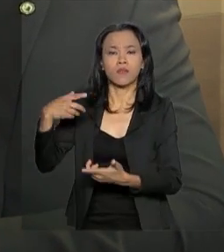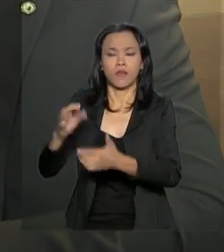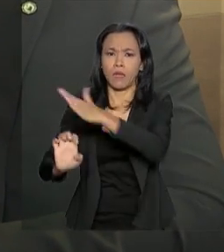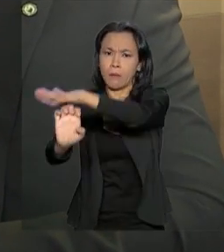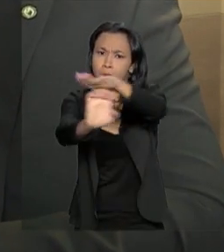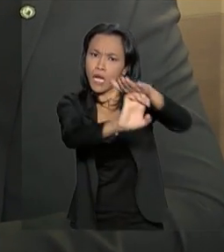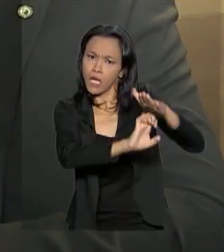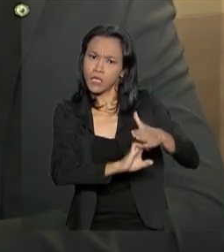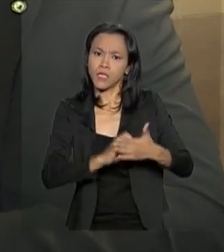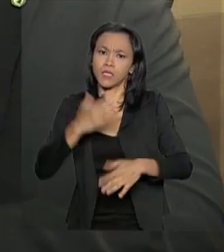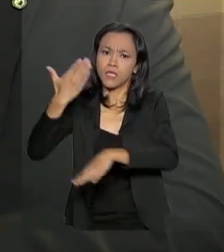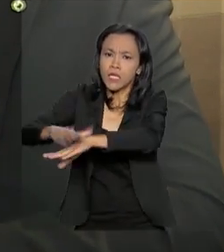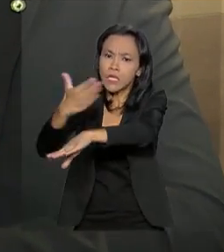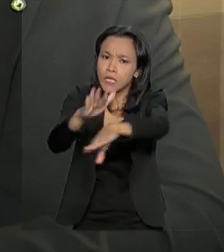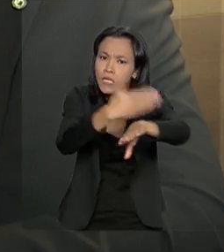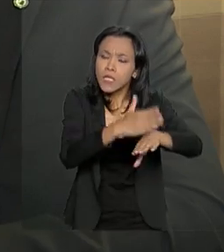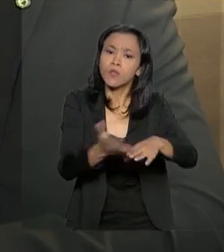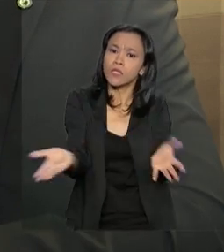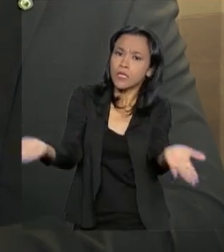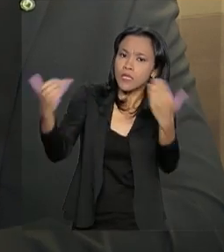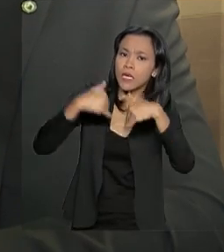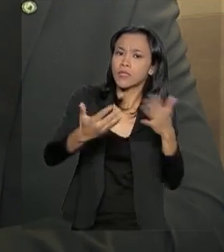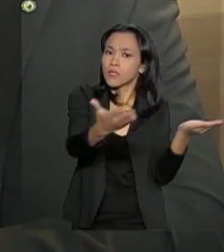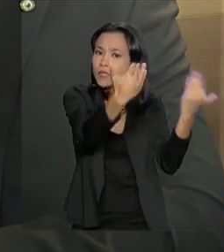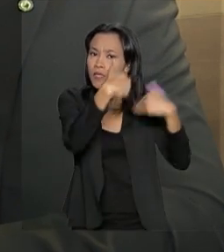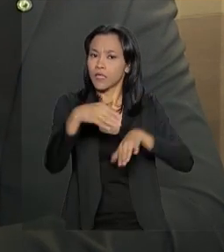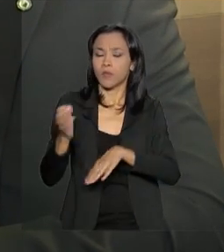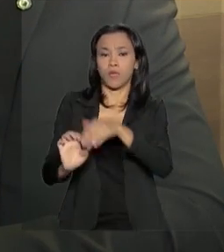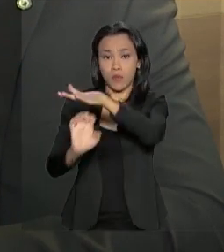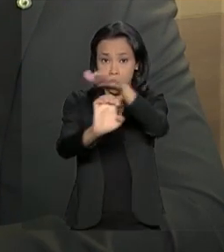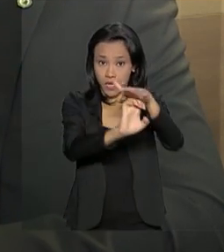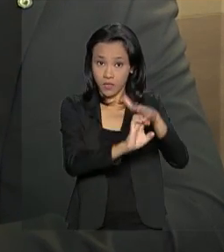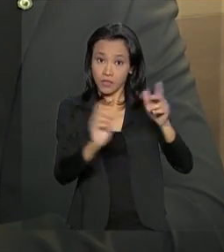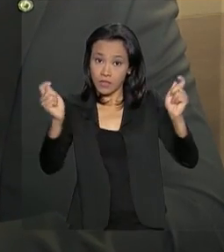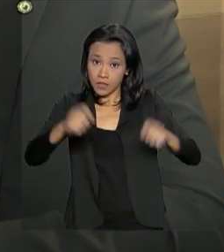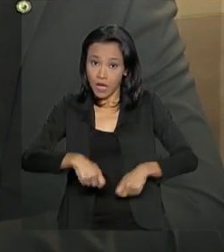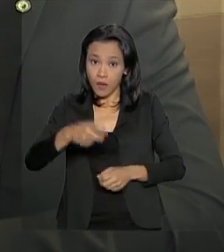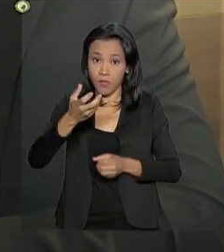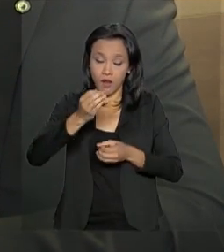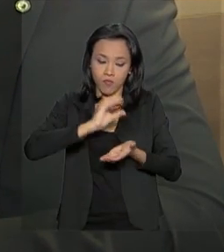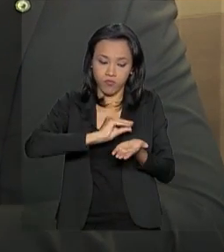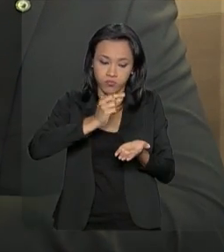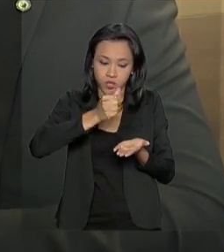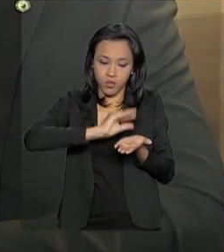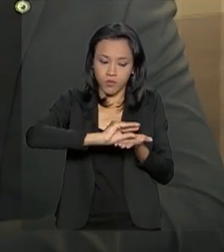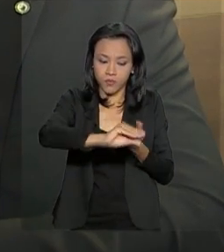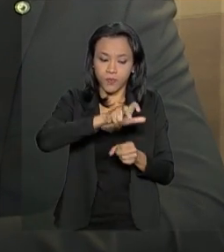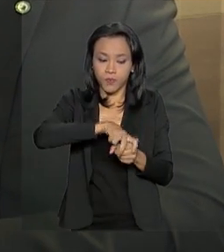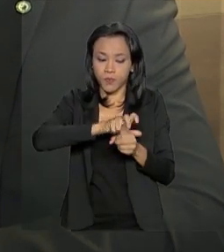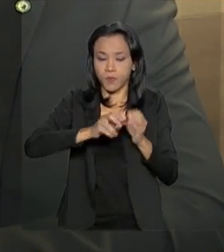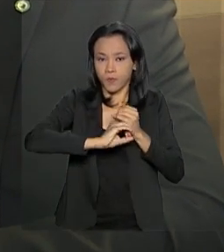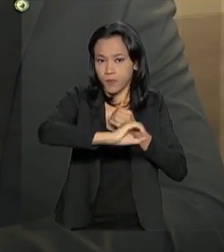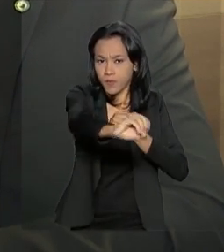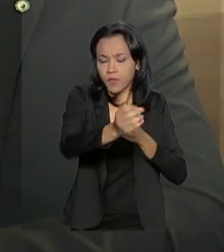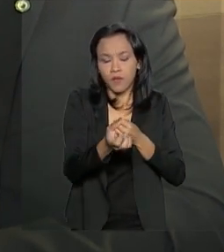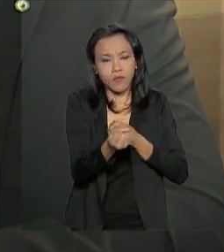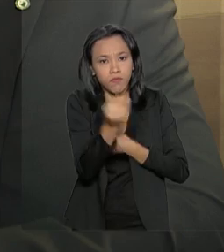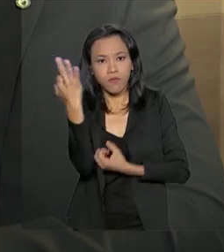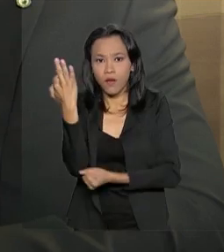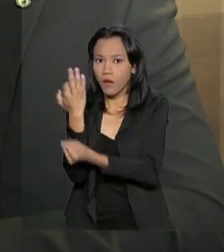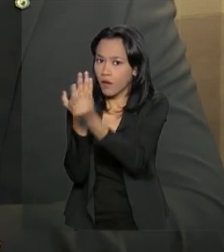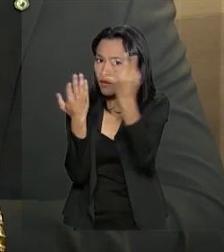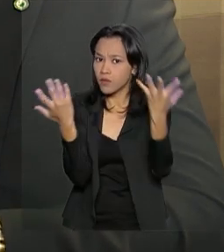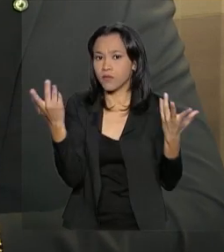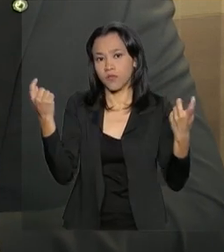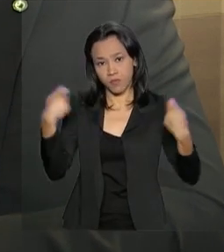empresas, trazendo empresas com maior capacidade de investimento para melhorar o setor. Há muito investimento a ser feito no saneamento.